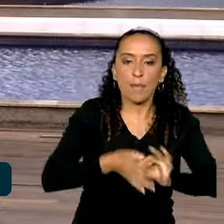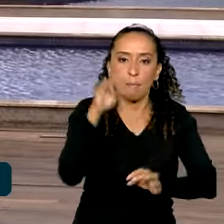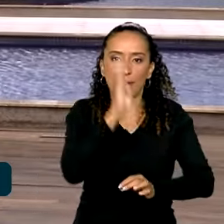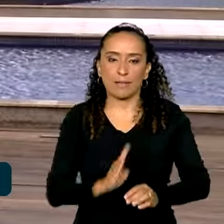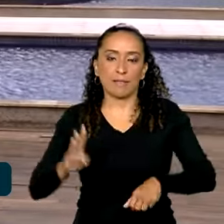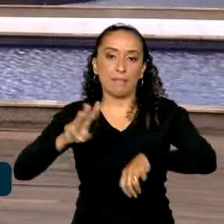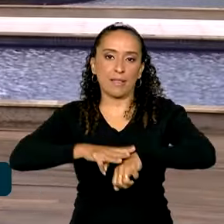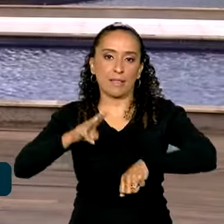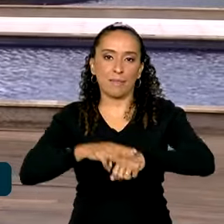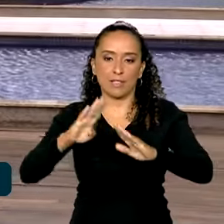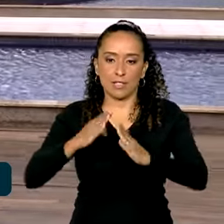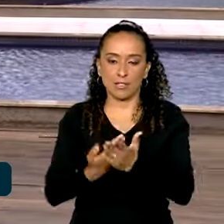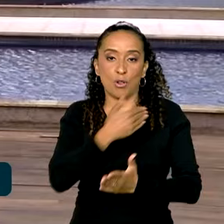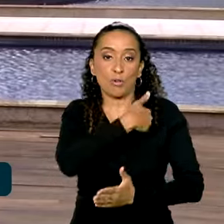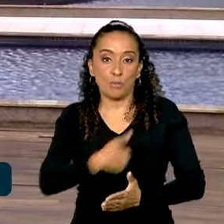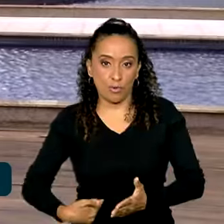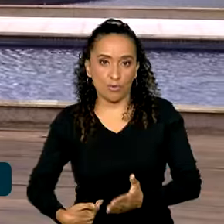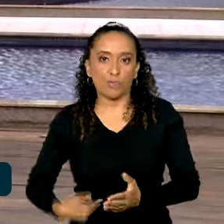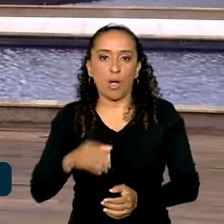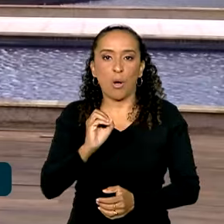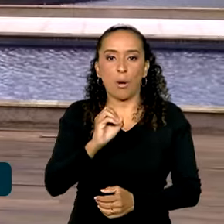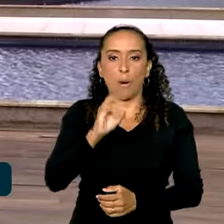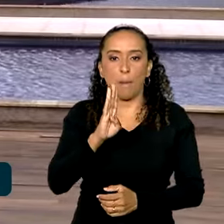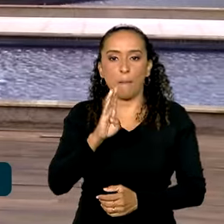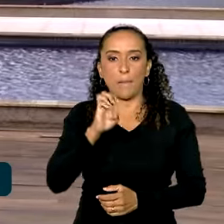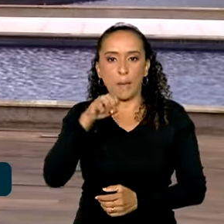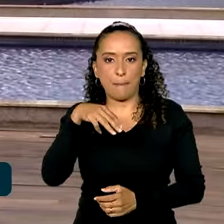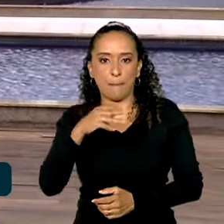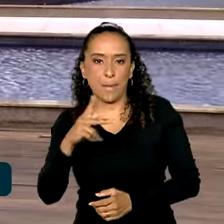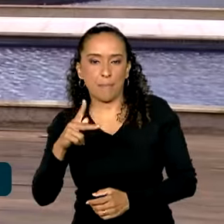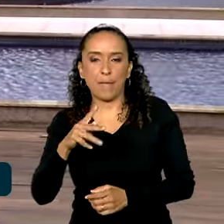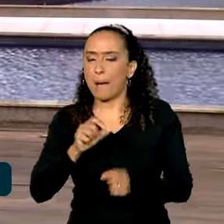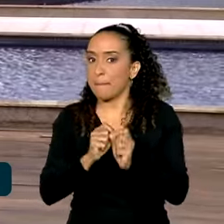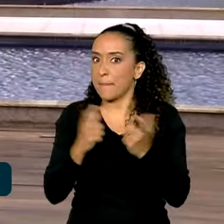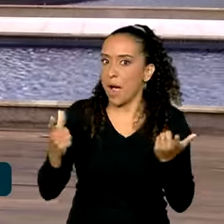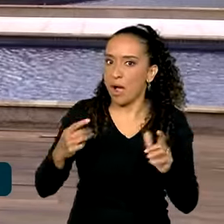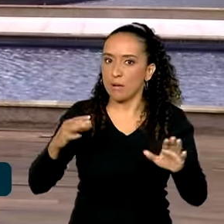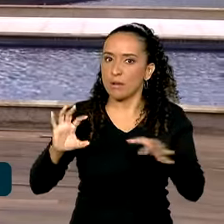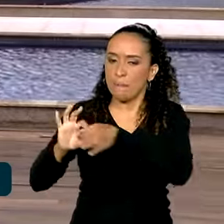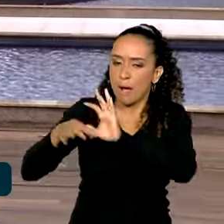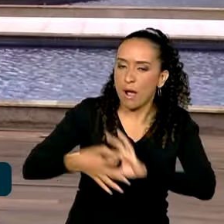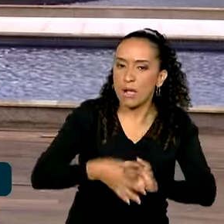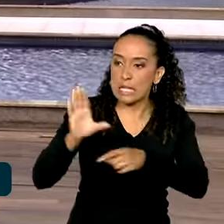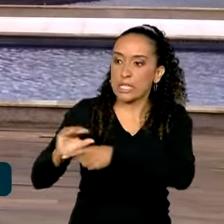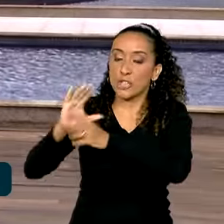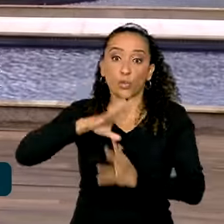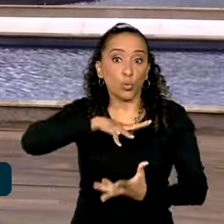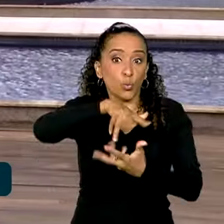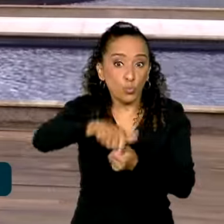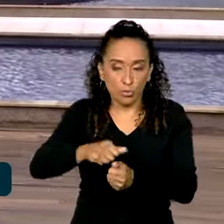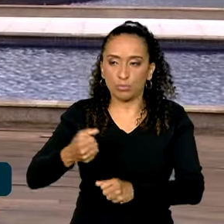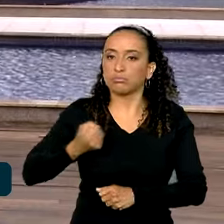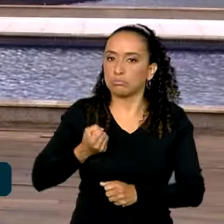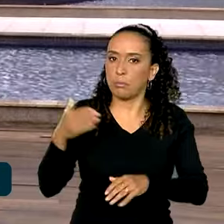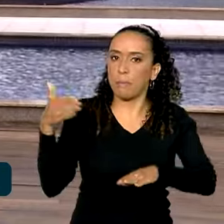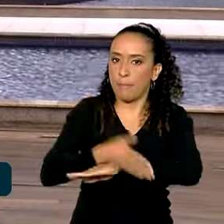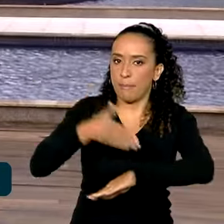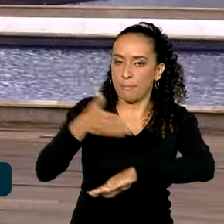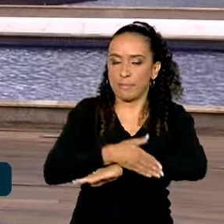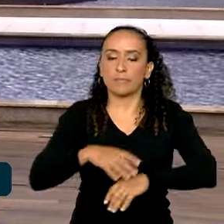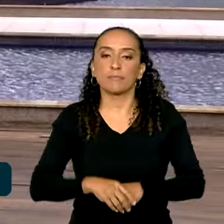de Matemática das Escolas Públicas, a OBMEP, a maior Olimpíada Científica do mundo em número de participantes.